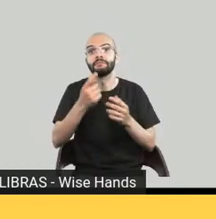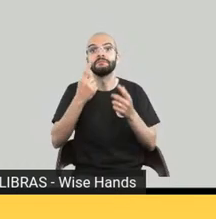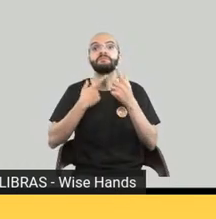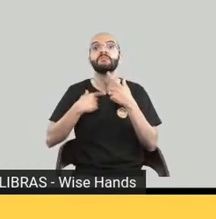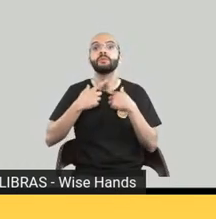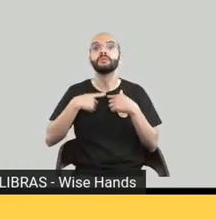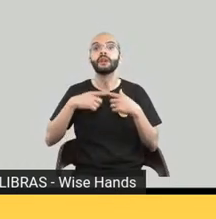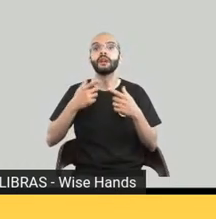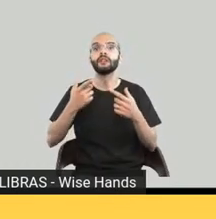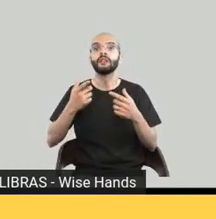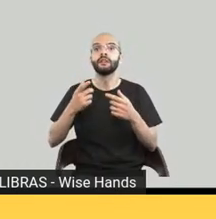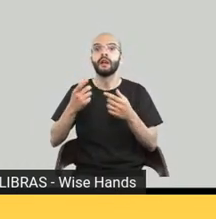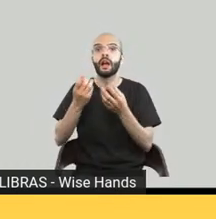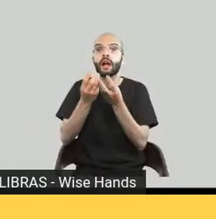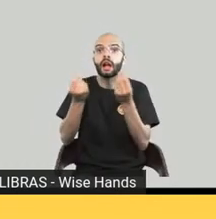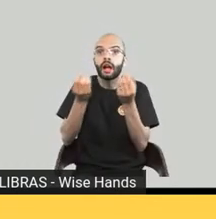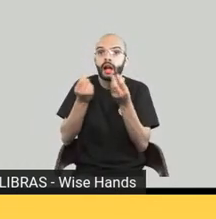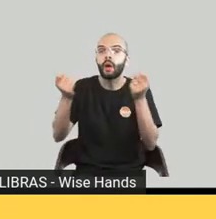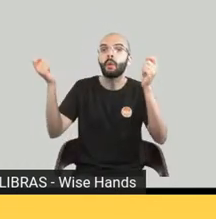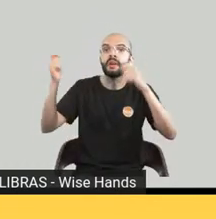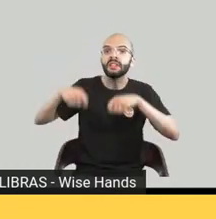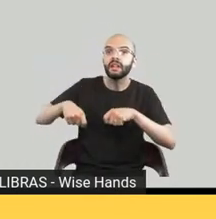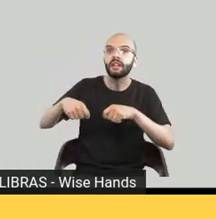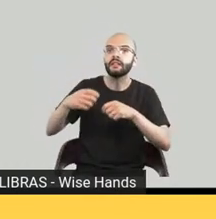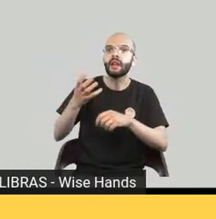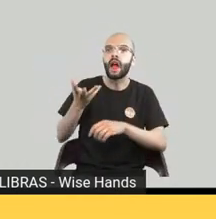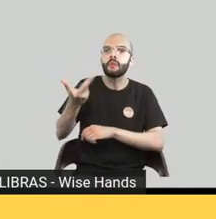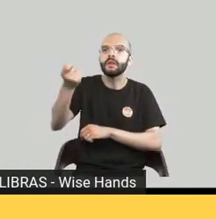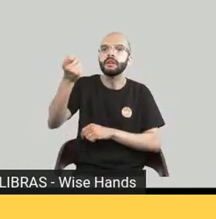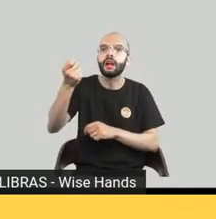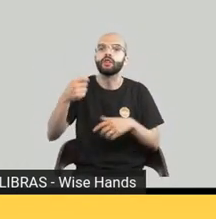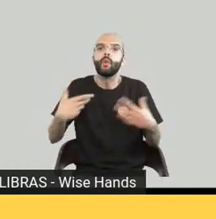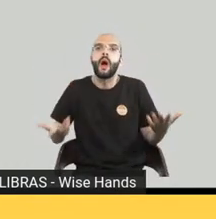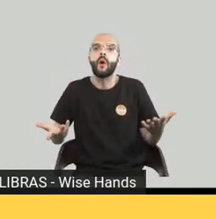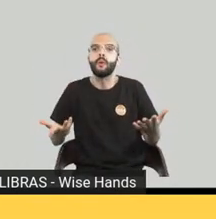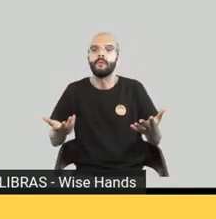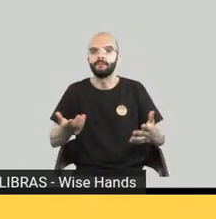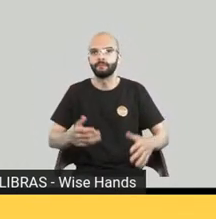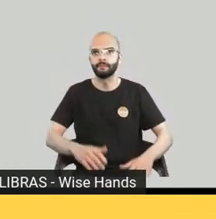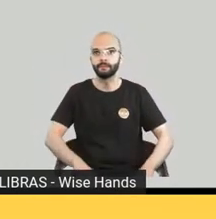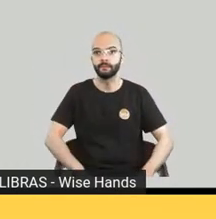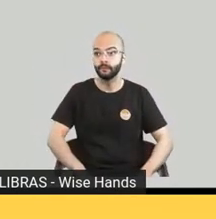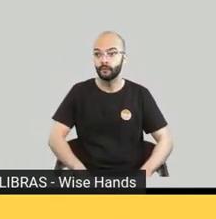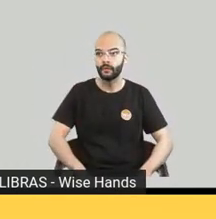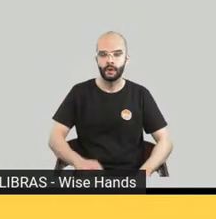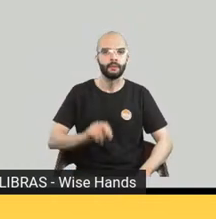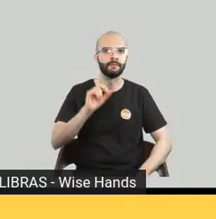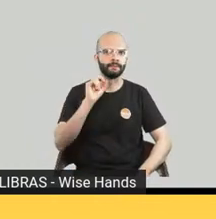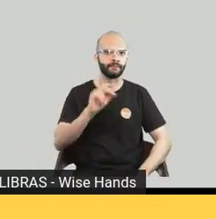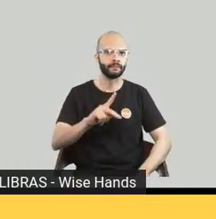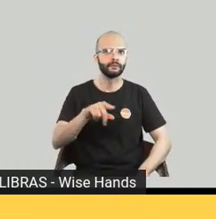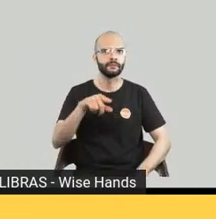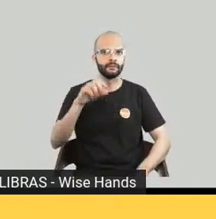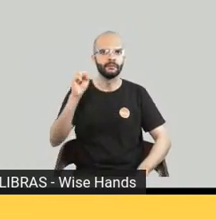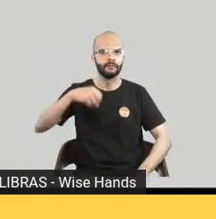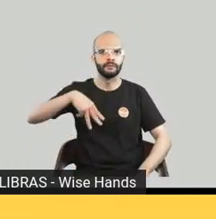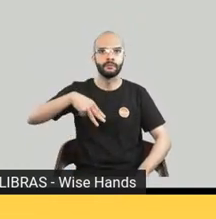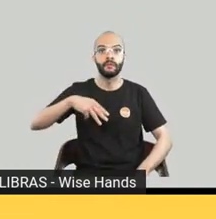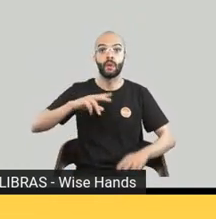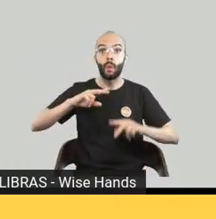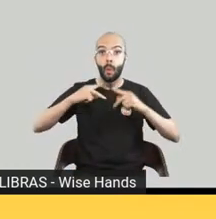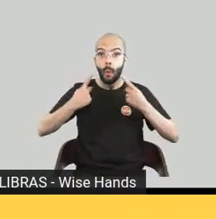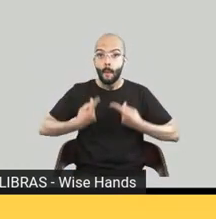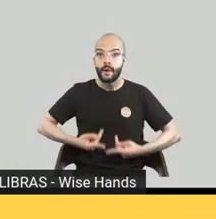deve ter Ok dessa parte também mas eu acho que o ser humano todo eu acho que ele tem que